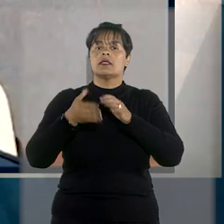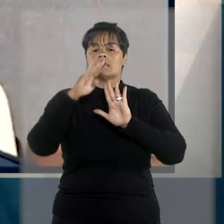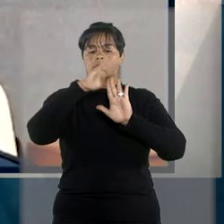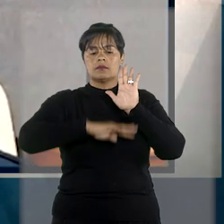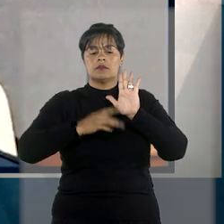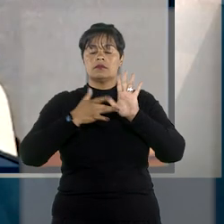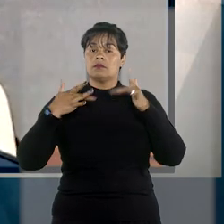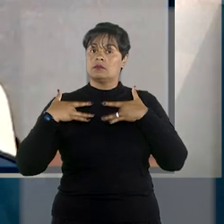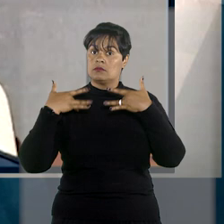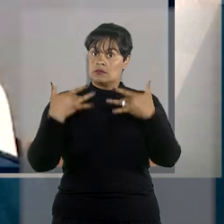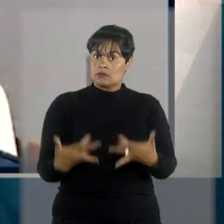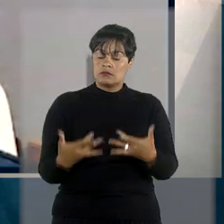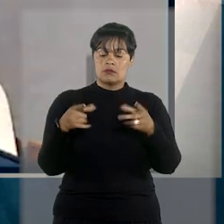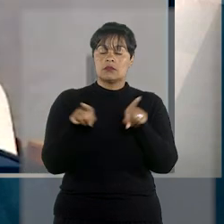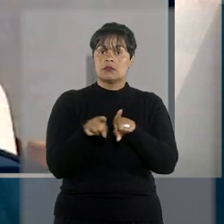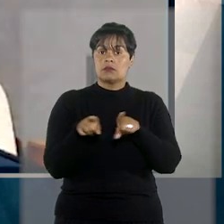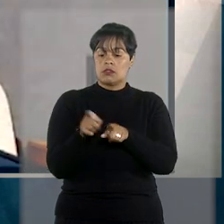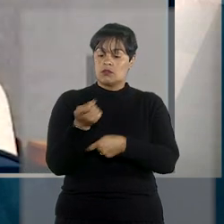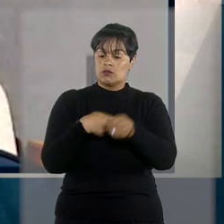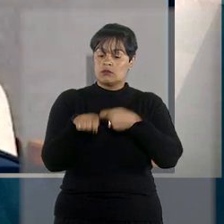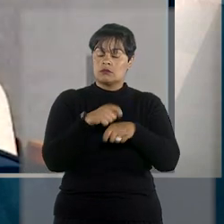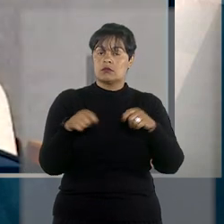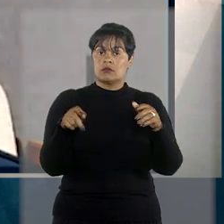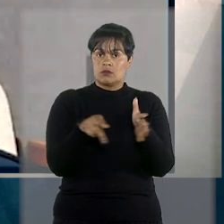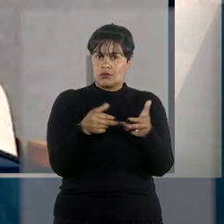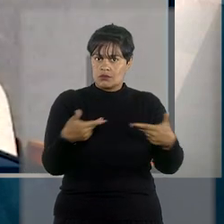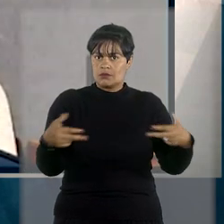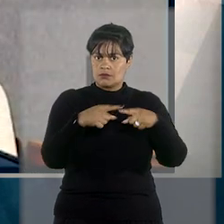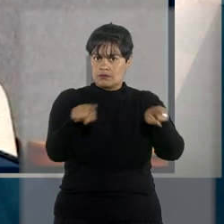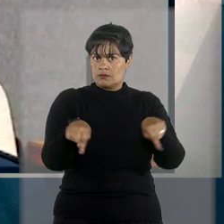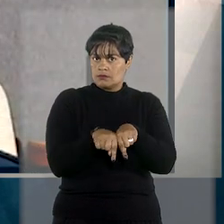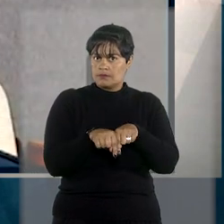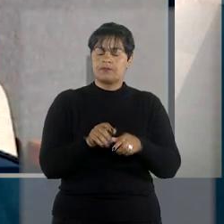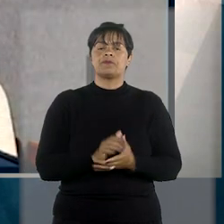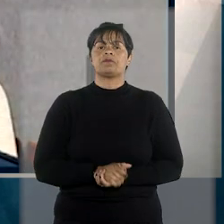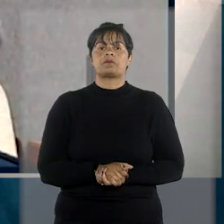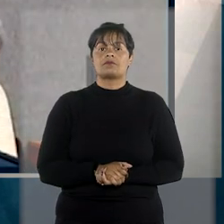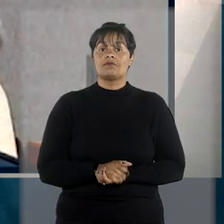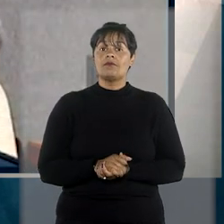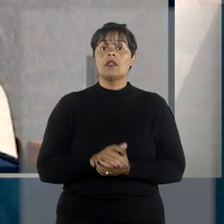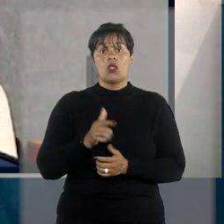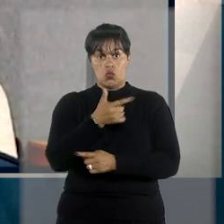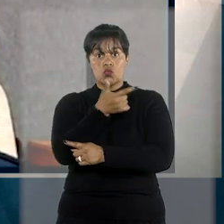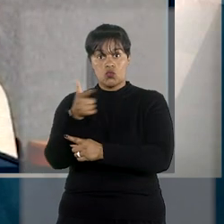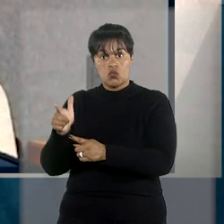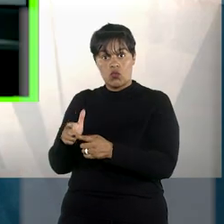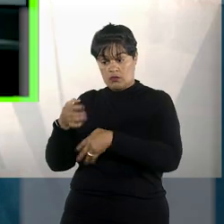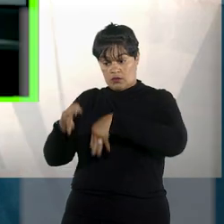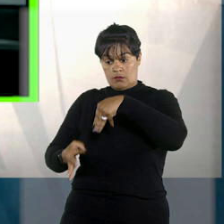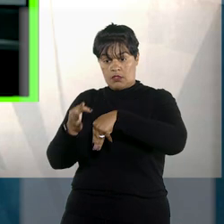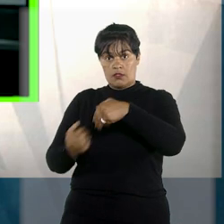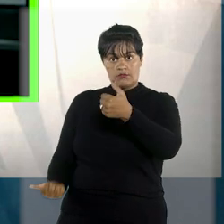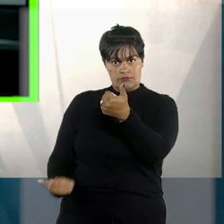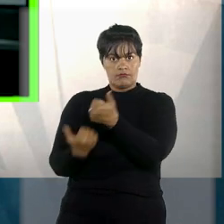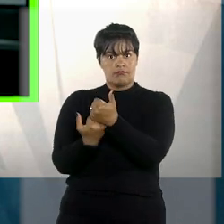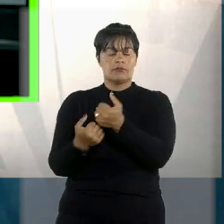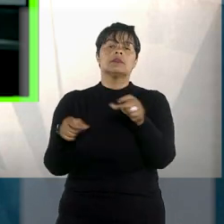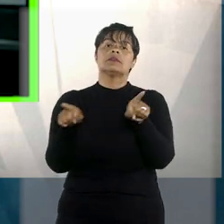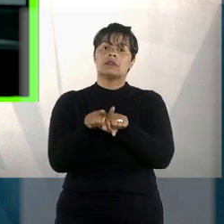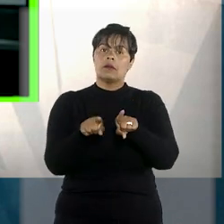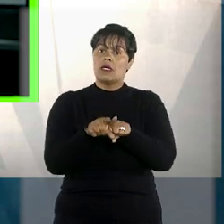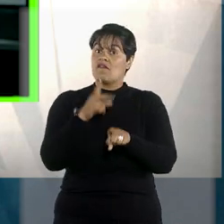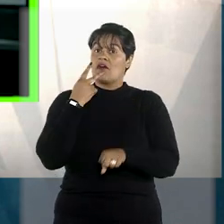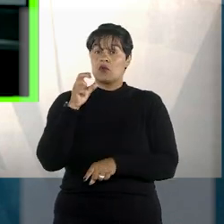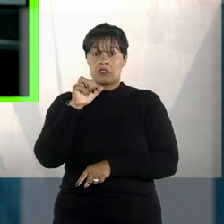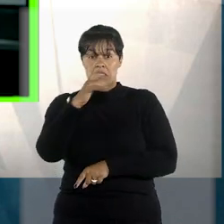socioeconômica da propriedade e da posse. A relatora, que teve o voto acompanhado pelos demais ministros, ressaltou que negar o